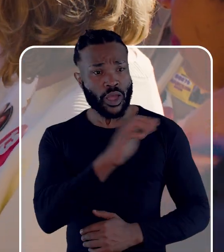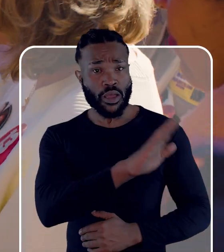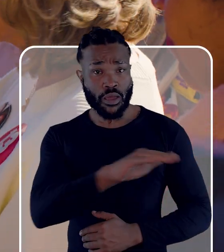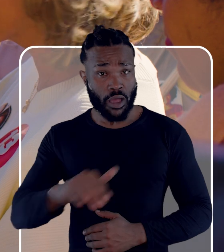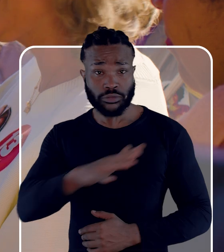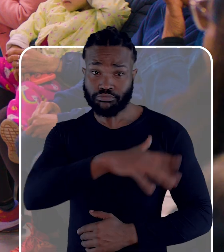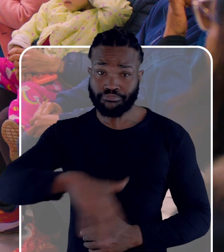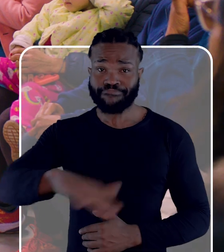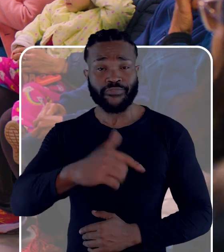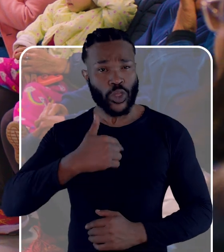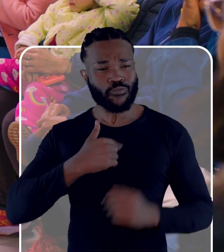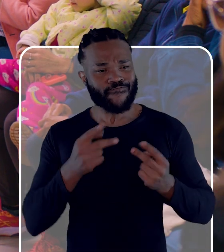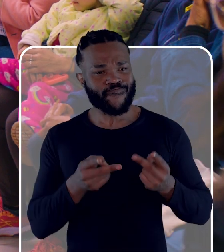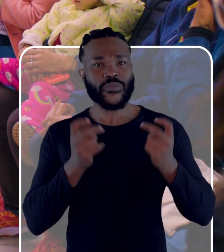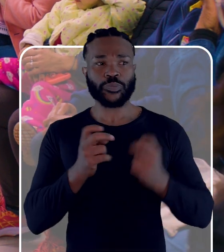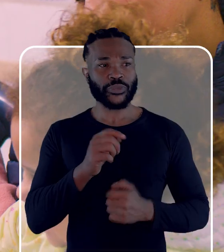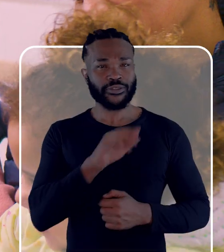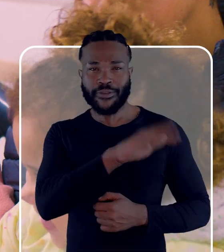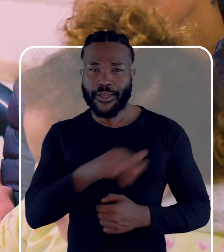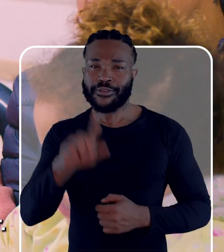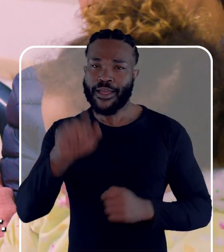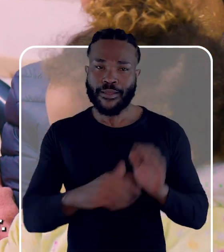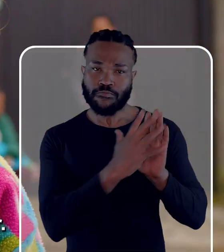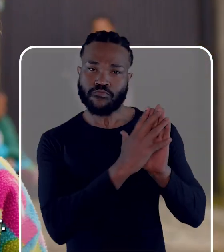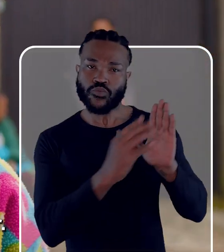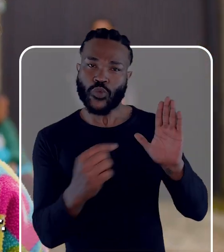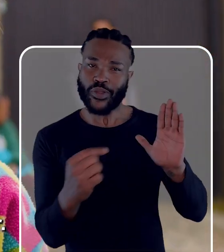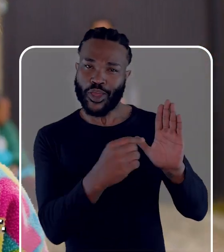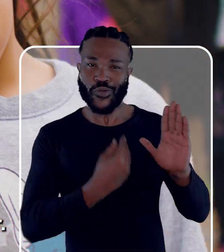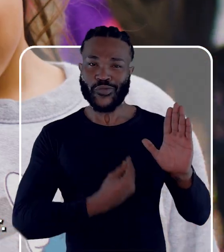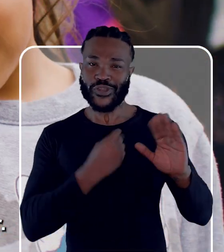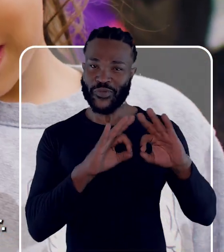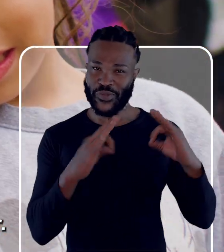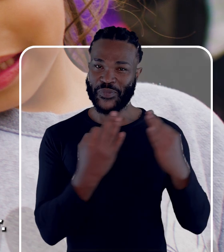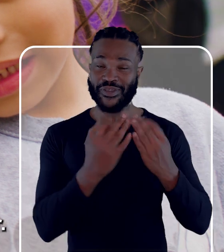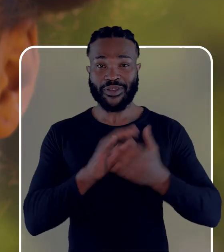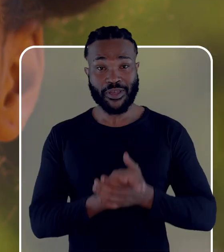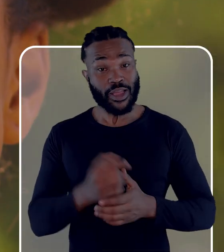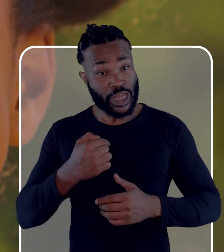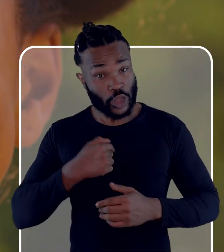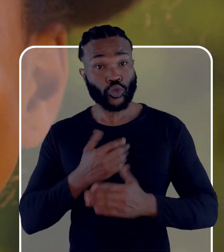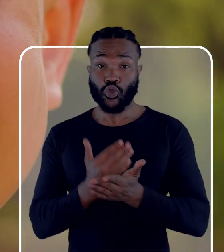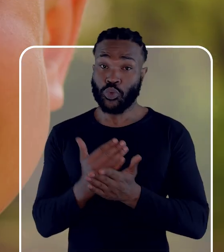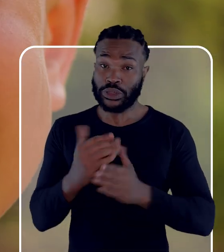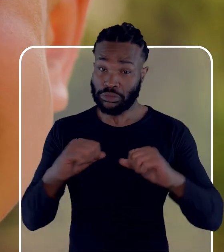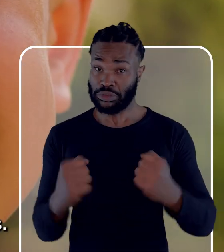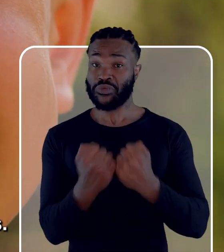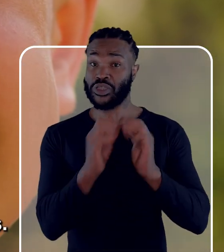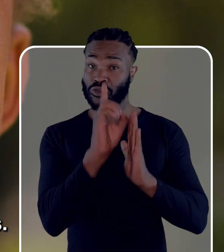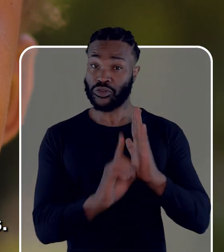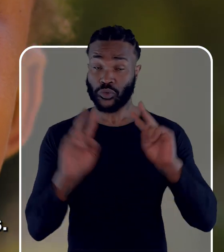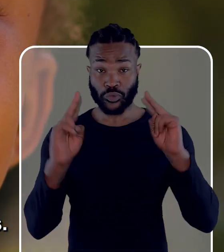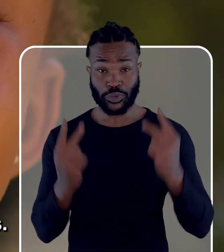a situação da infância, eu comecei a me dar conta que as crianças são um espelho da vivência familiar. E é isso que me trouxe a